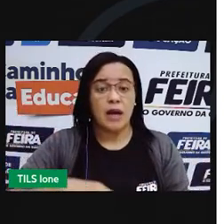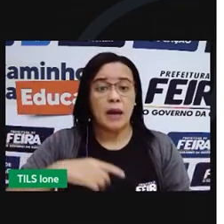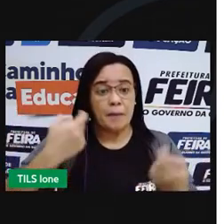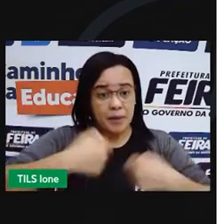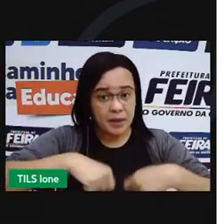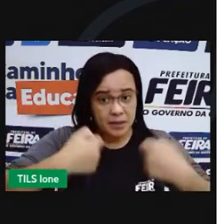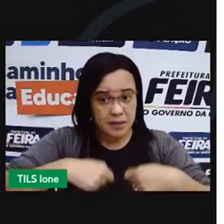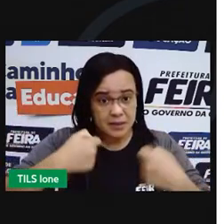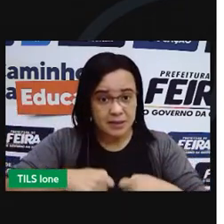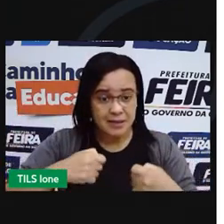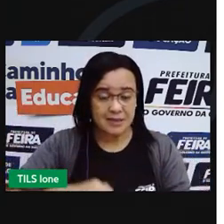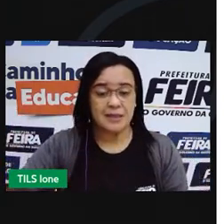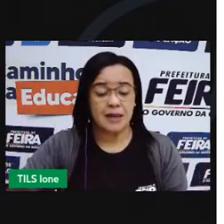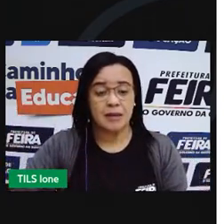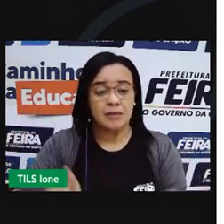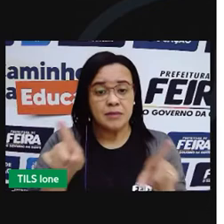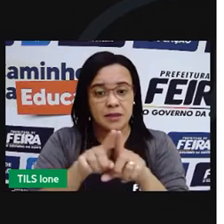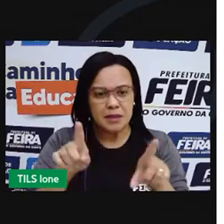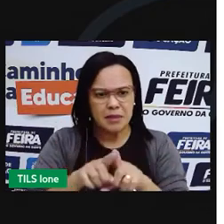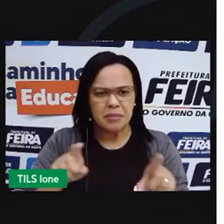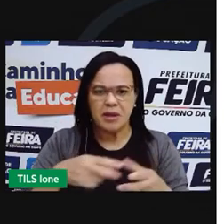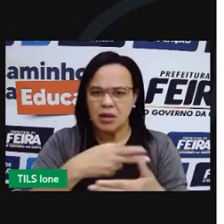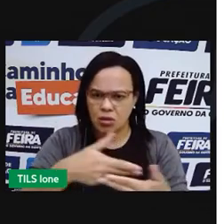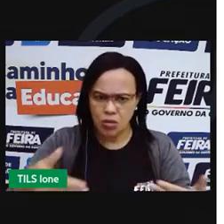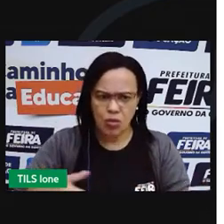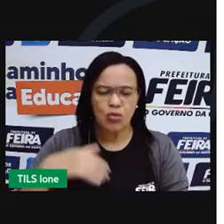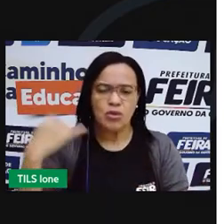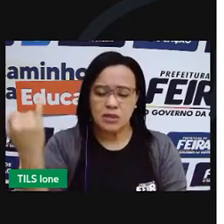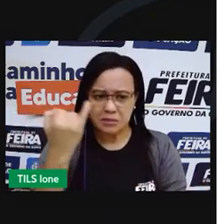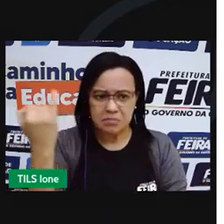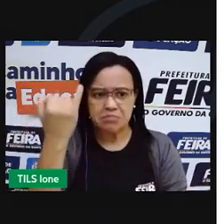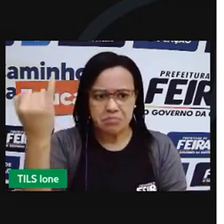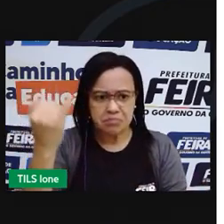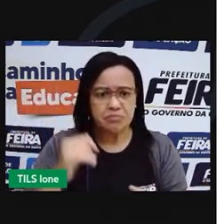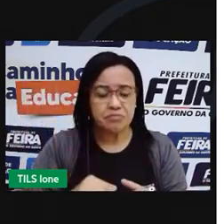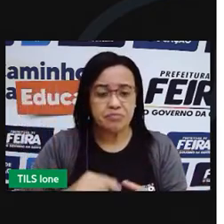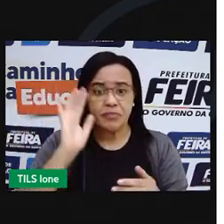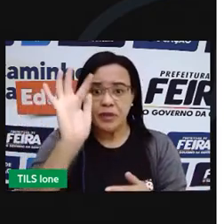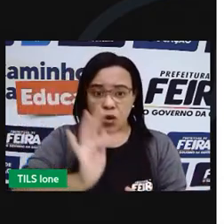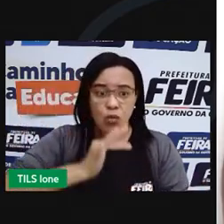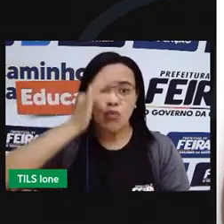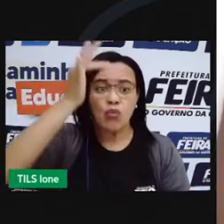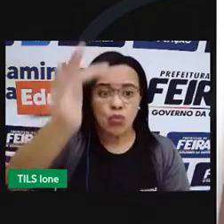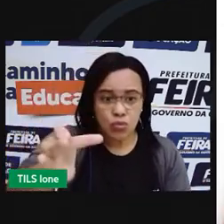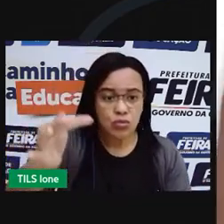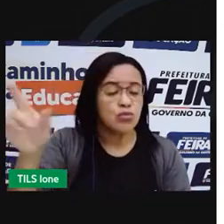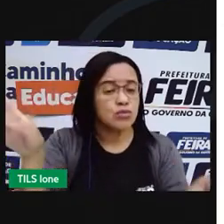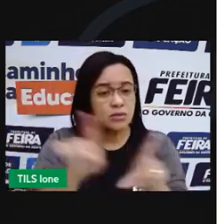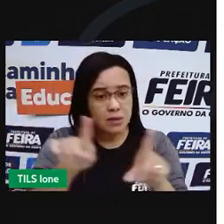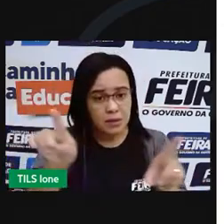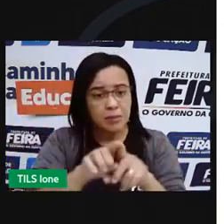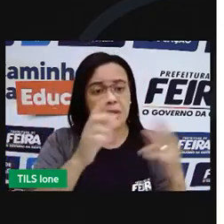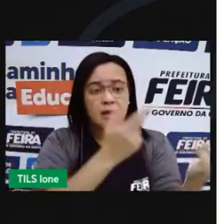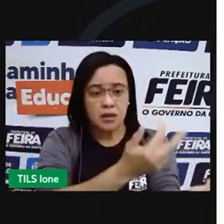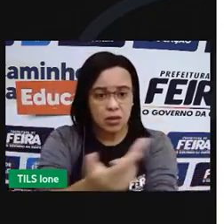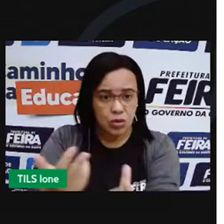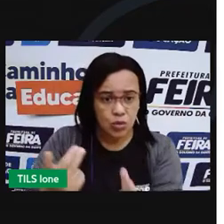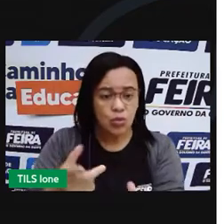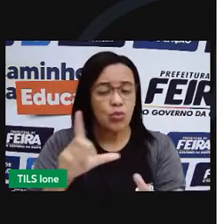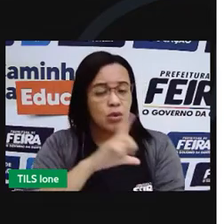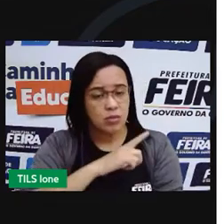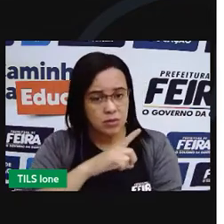futuras suprirem suas próprias necessidades. Ou seja, é basicamente a nossa sociedade atual conseguir